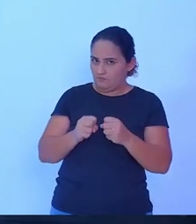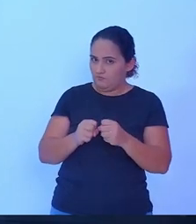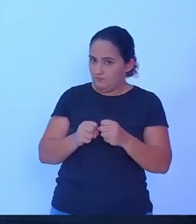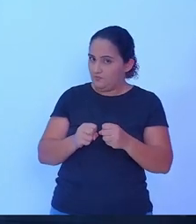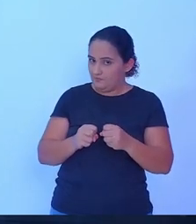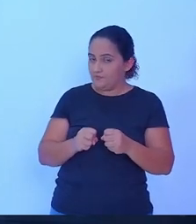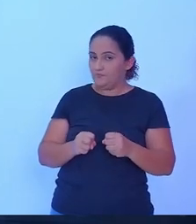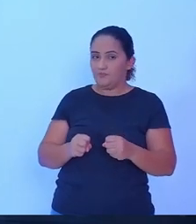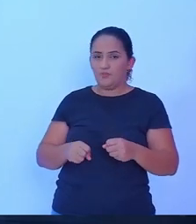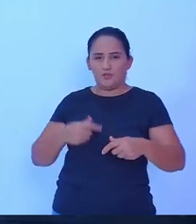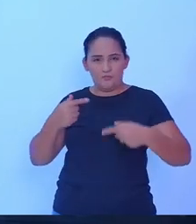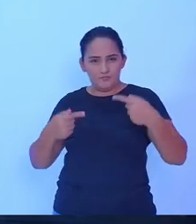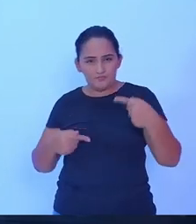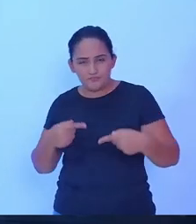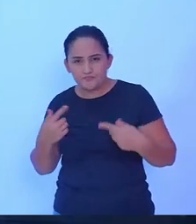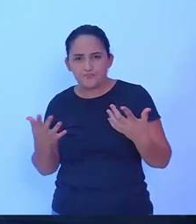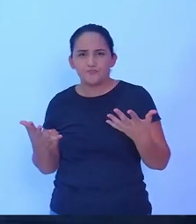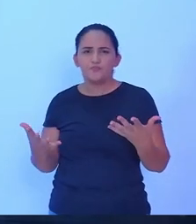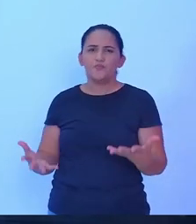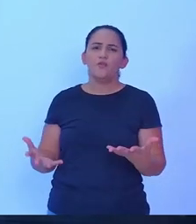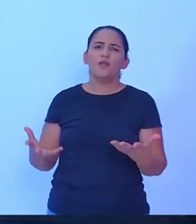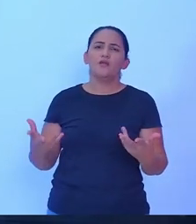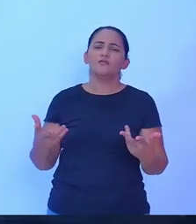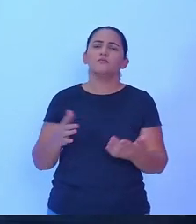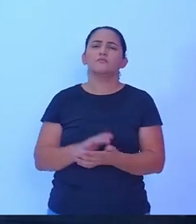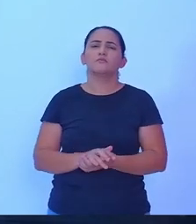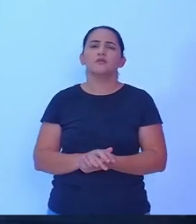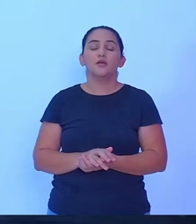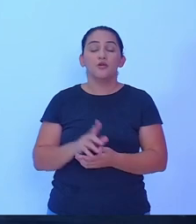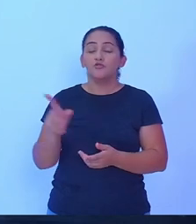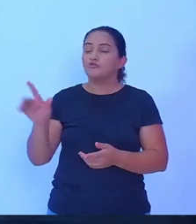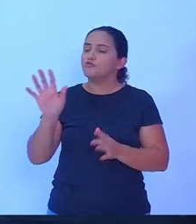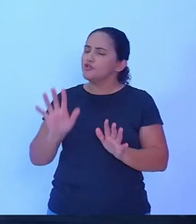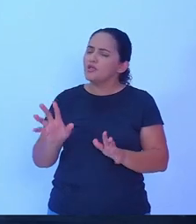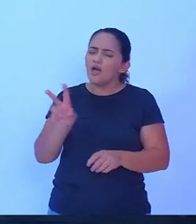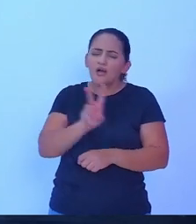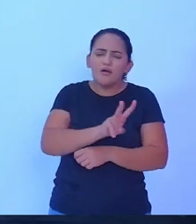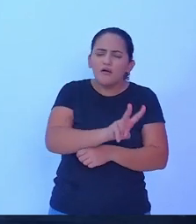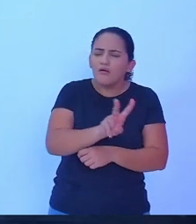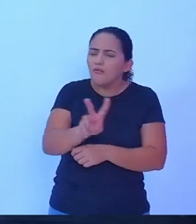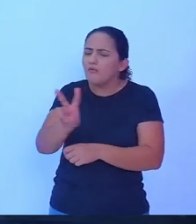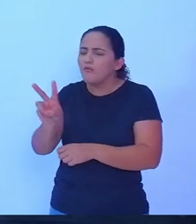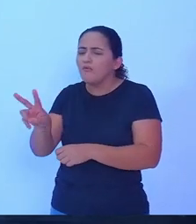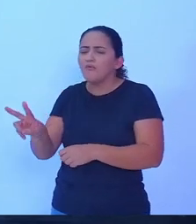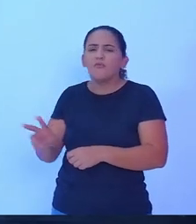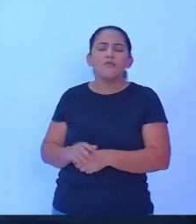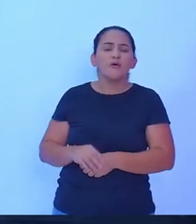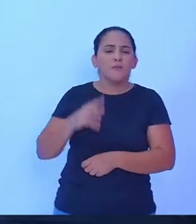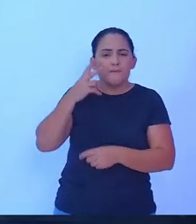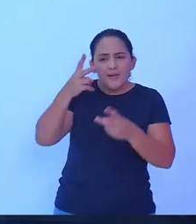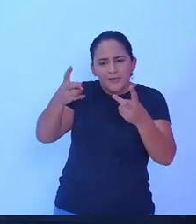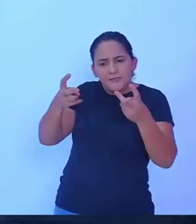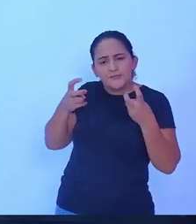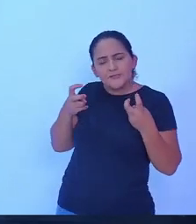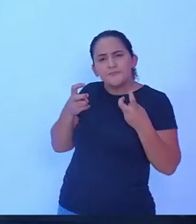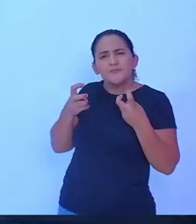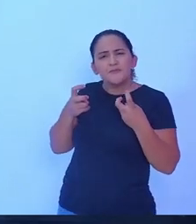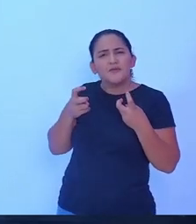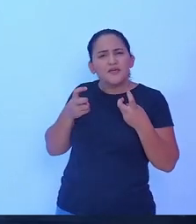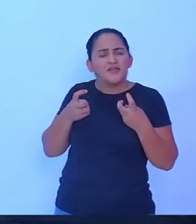ações voltadas aqui para a nossa agricultura familiar e a dificuldade, o anseio dos nossos agricultores